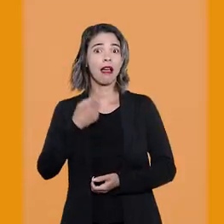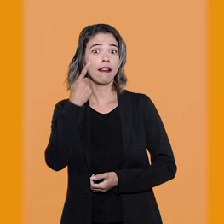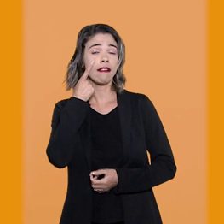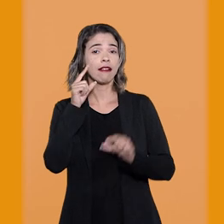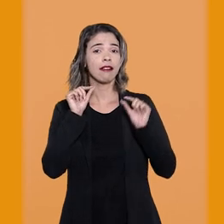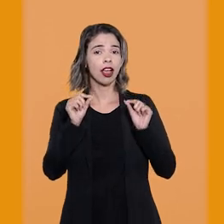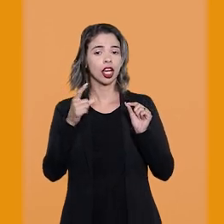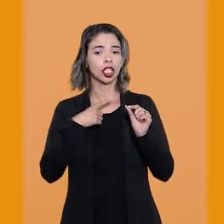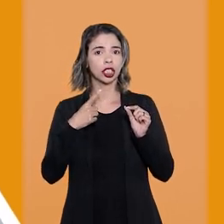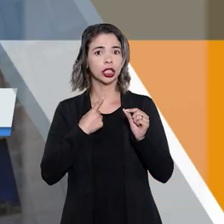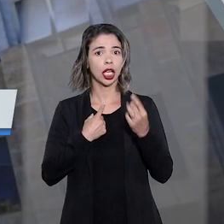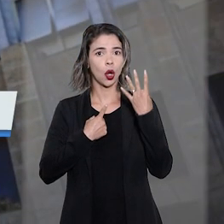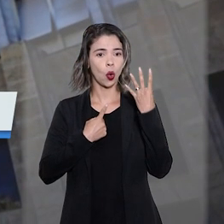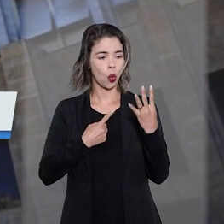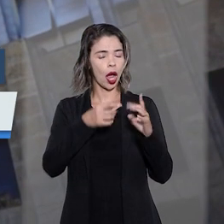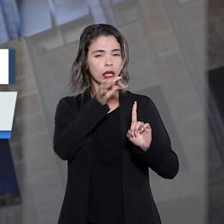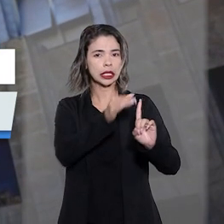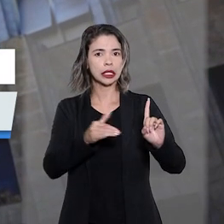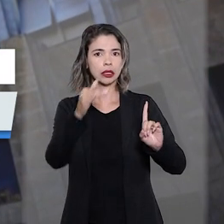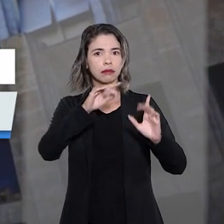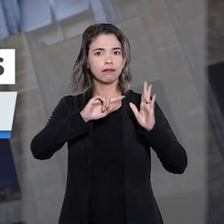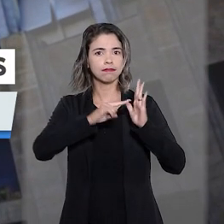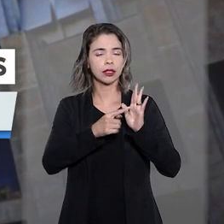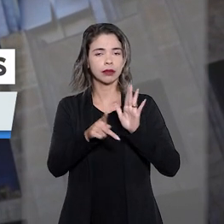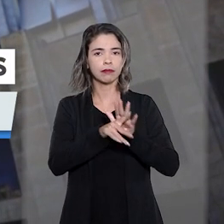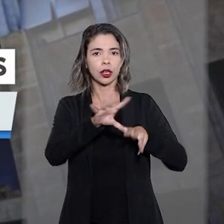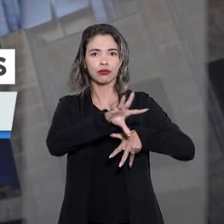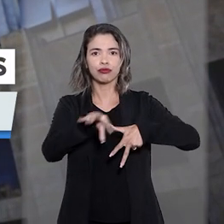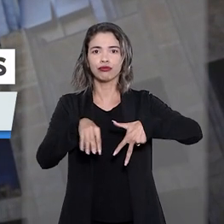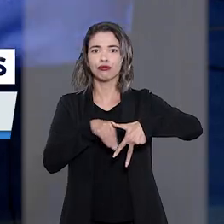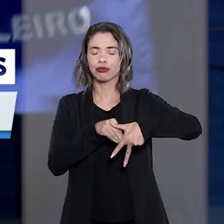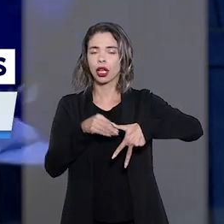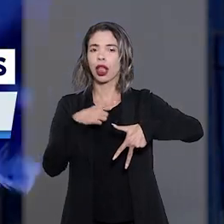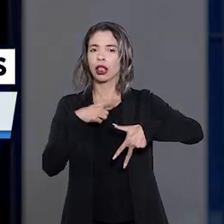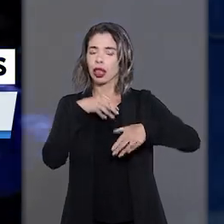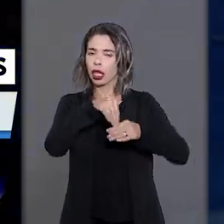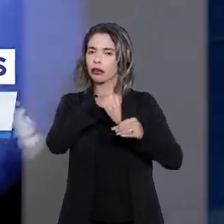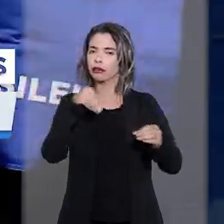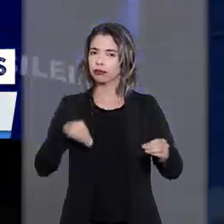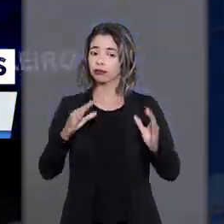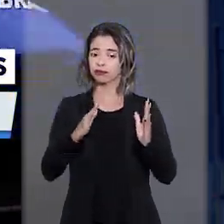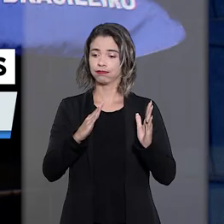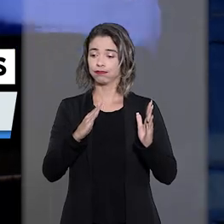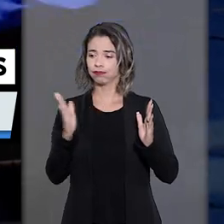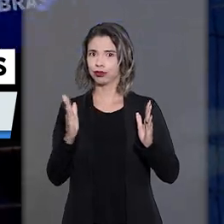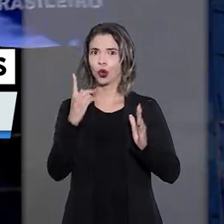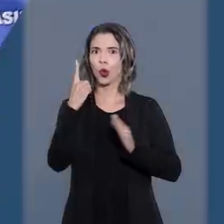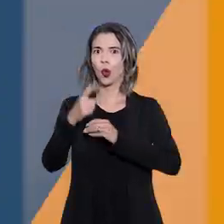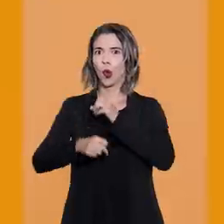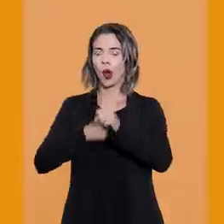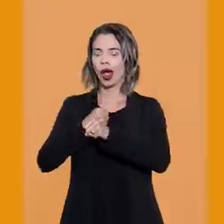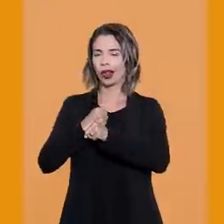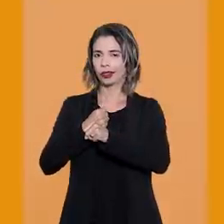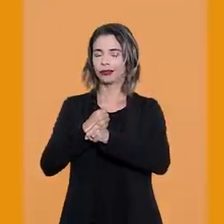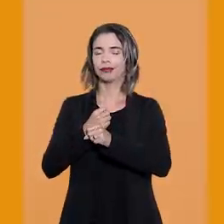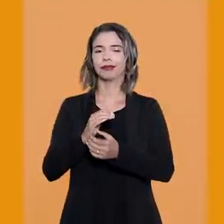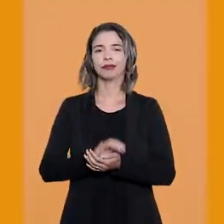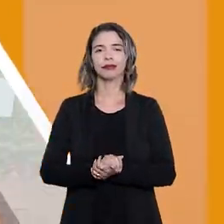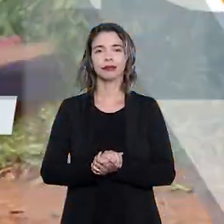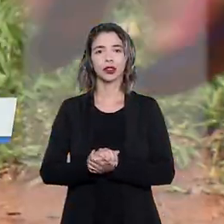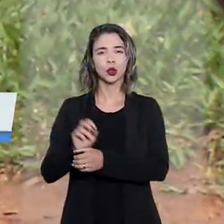você vai ver quatro desembargadores acusados de corrupção têm afastamento prorrogado por um ano.